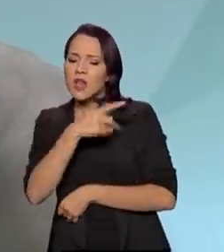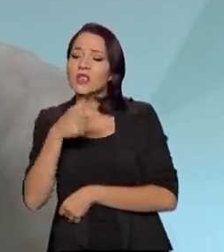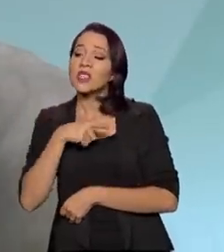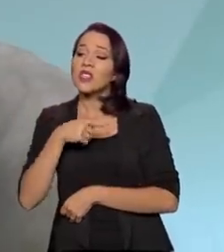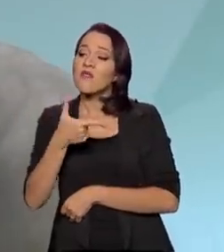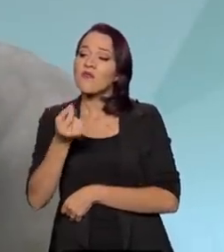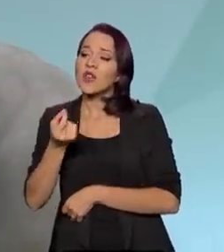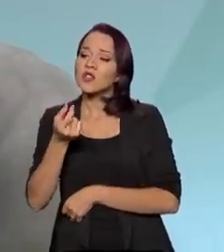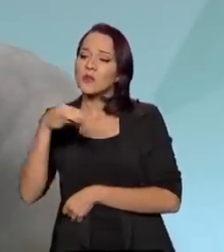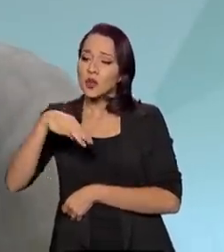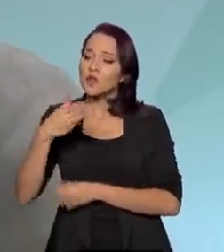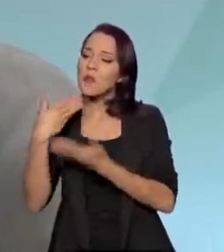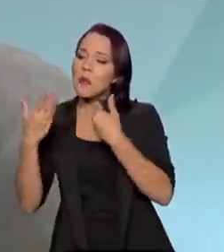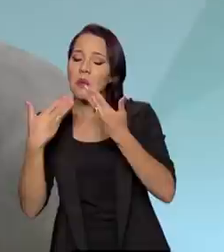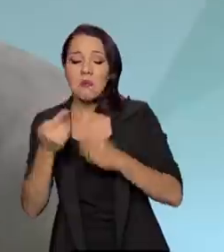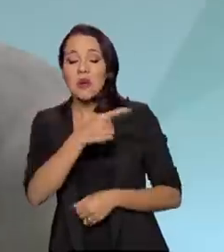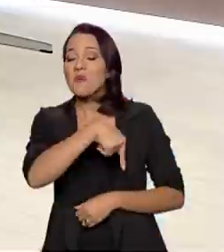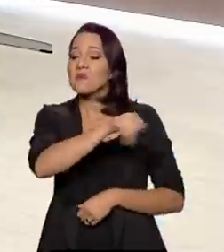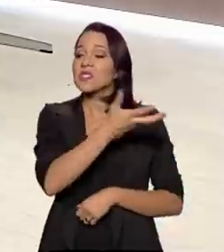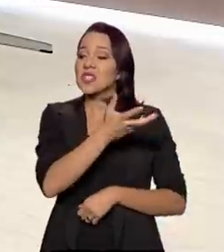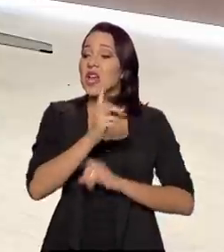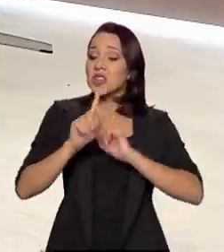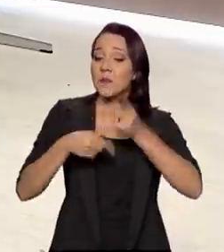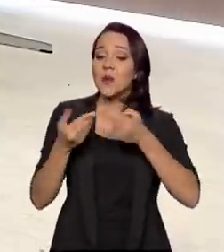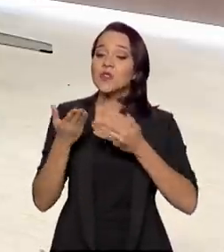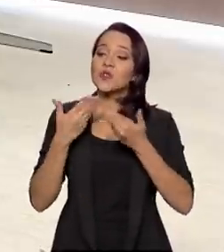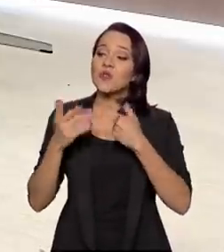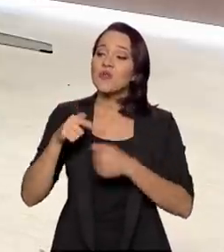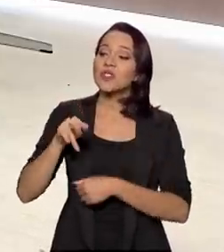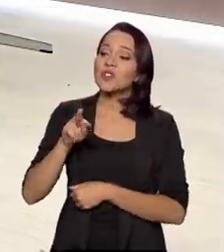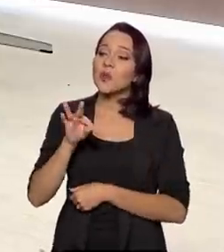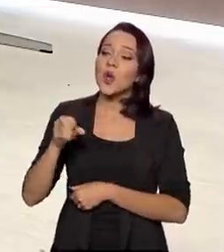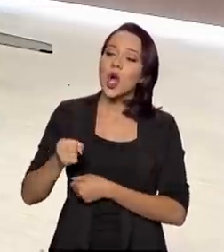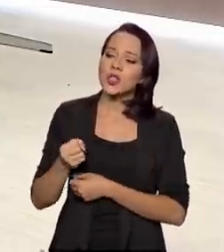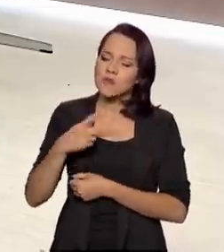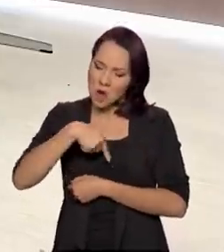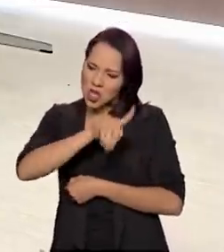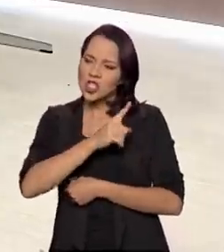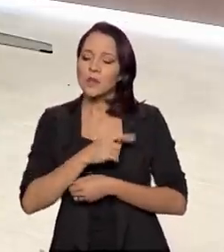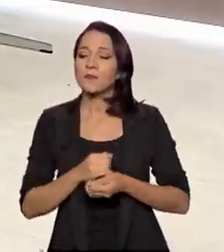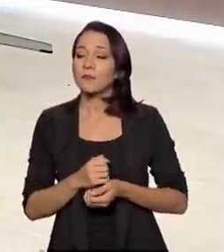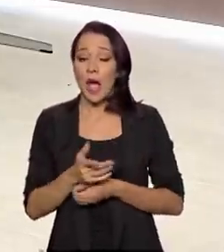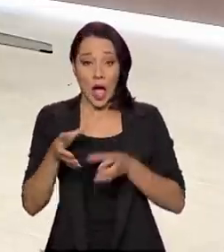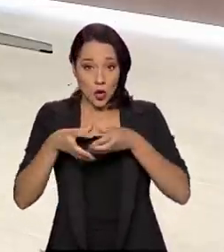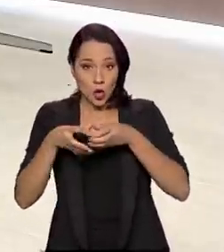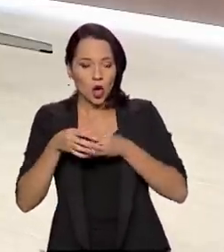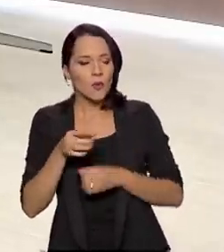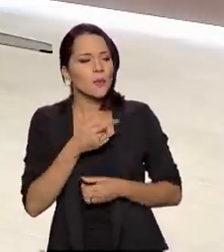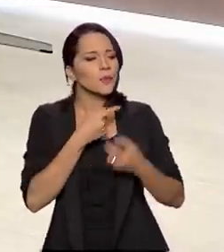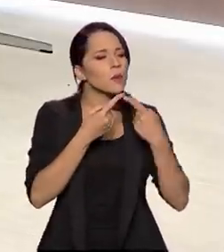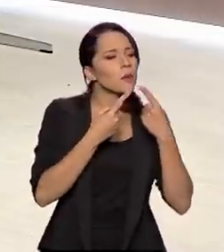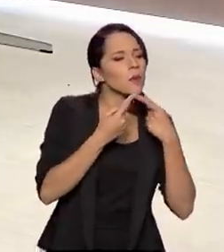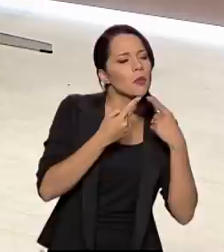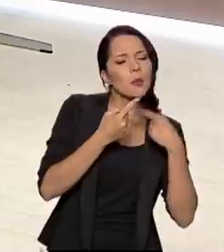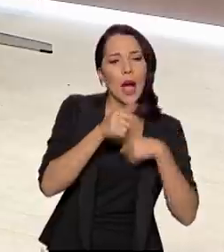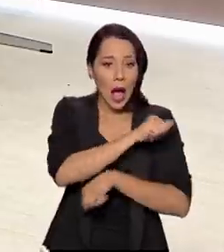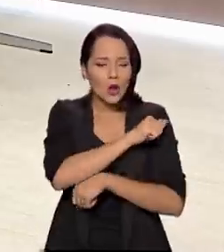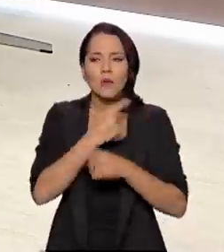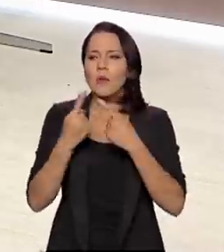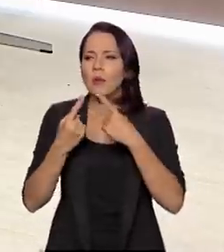têm 20 minutos para conversar com quem vocês quiserem. Depois a gente fala de cota. Aí eles percorreram, falaram com um monte de alunos.